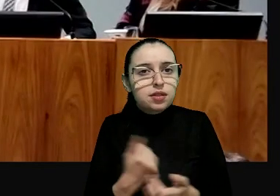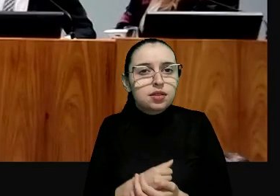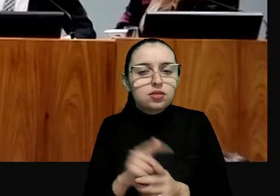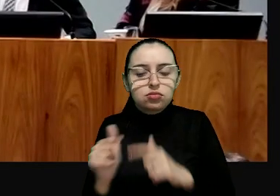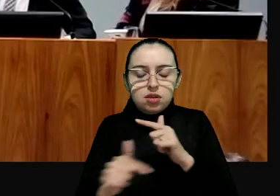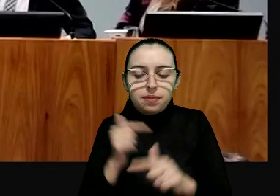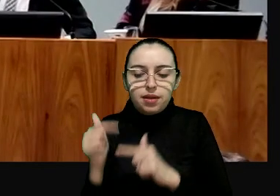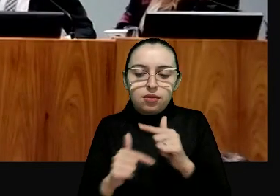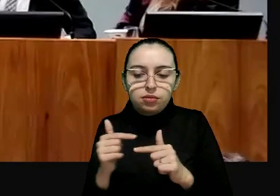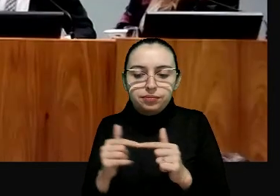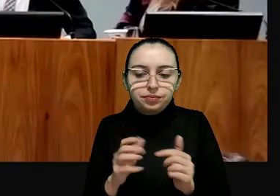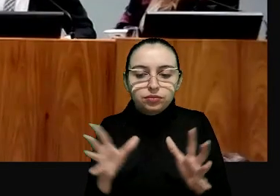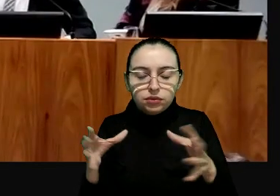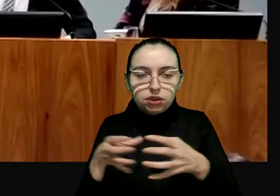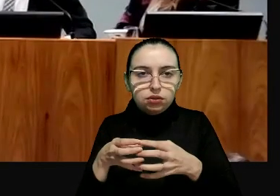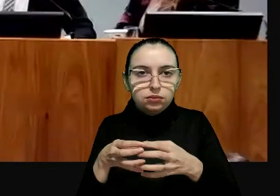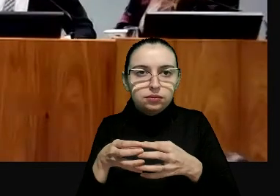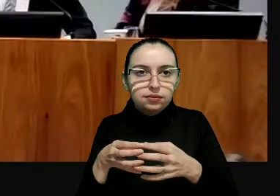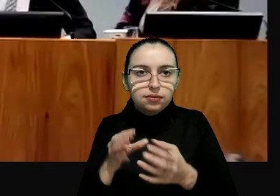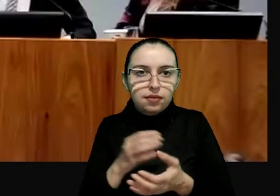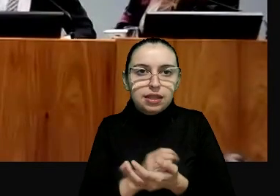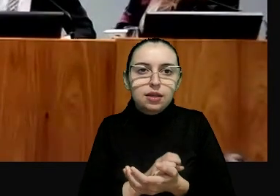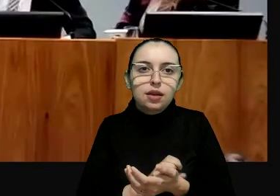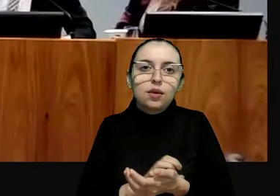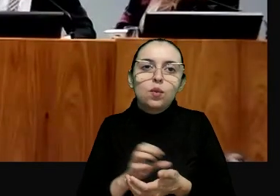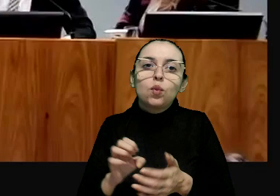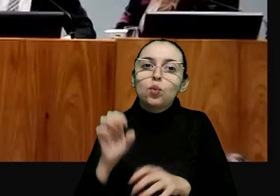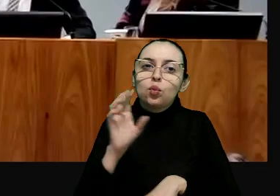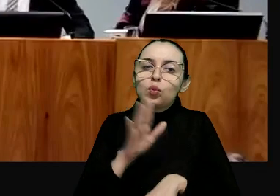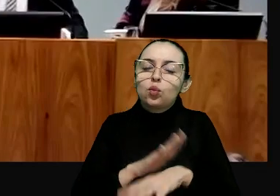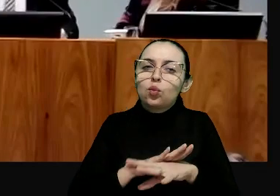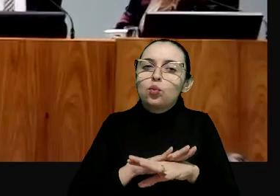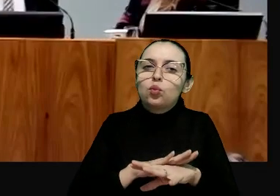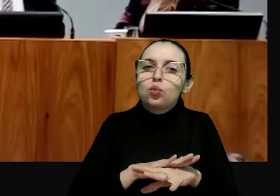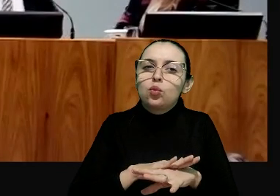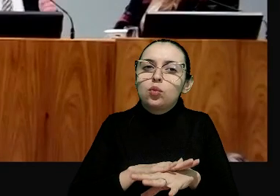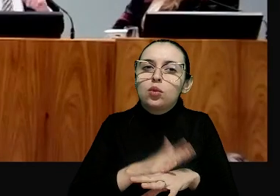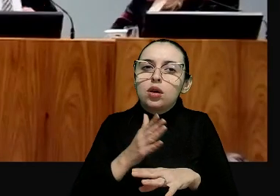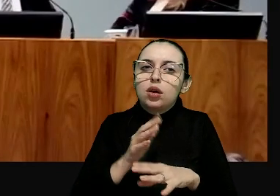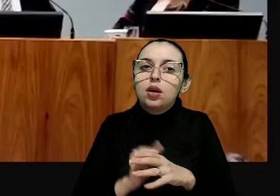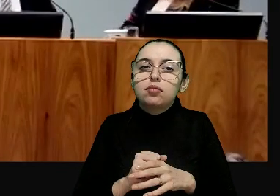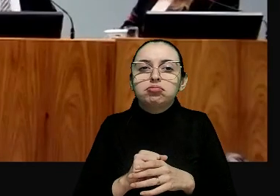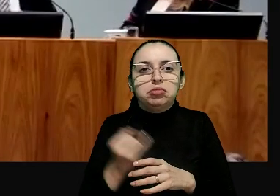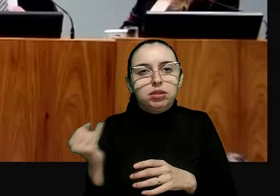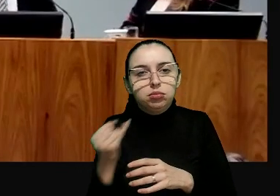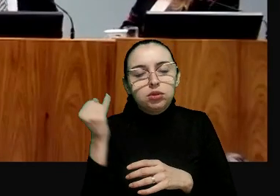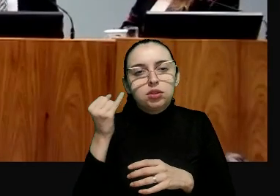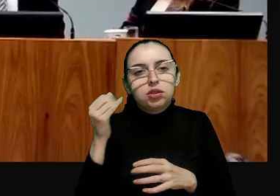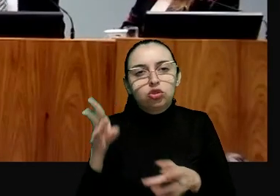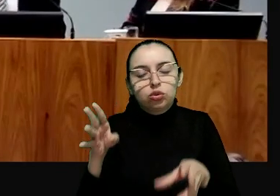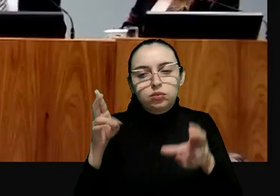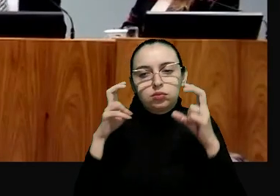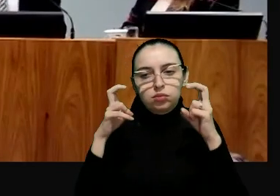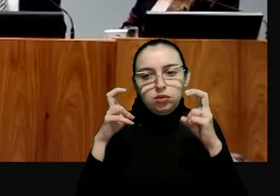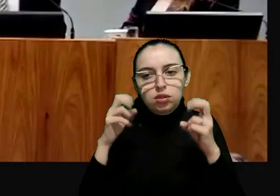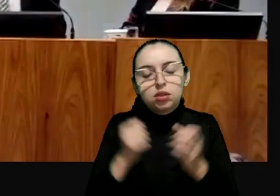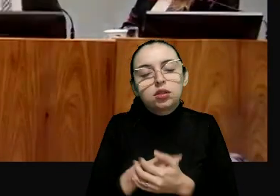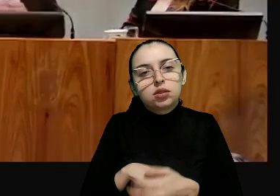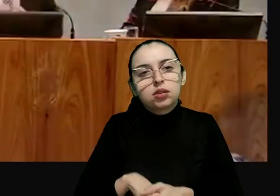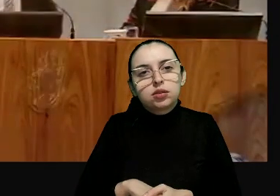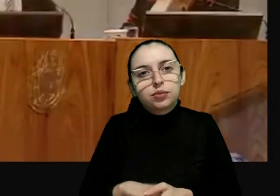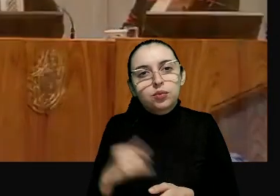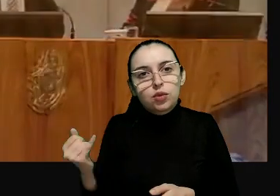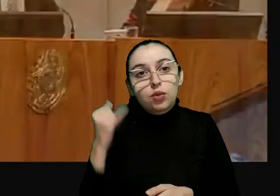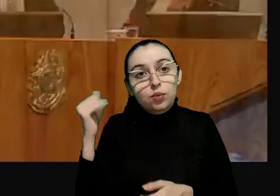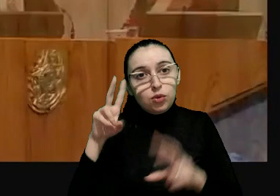equipe que vai participar da inspeção, é extremamente simbólica, porque demonstra a